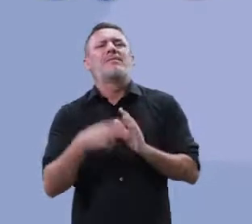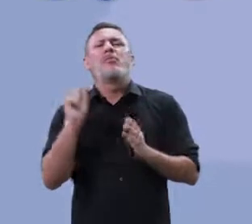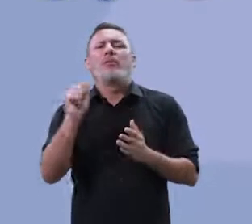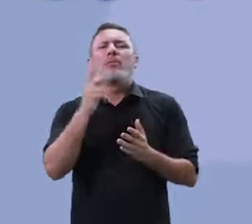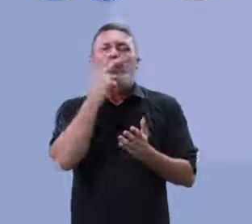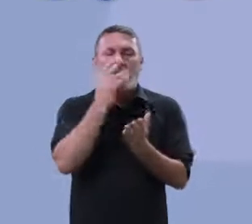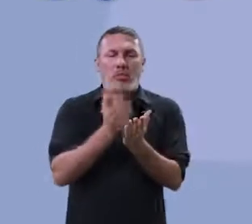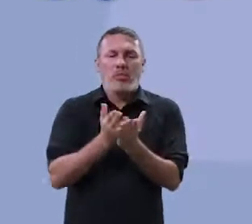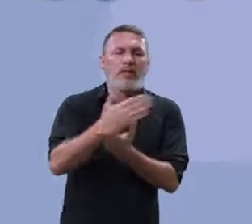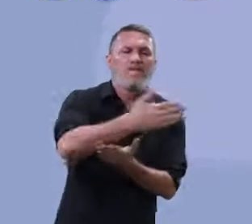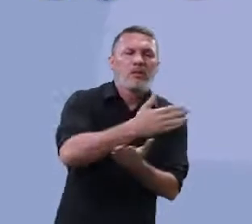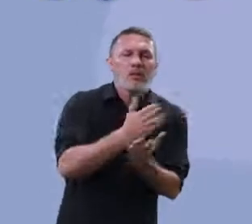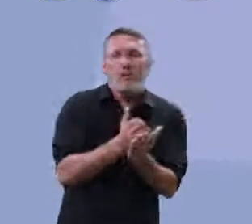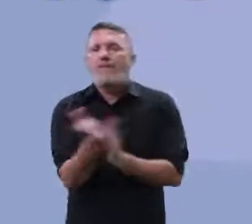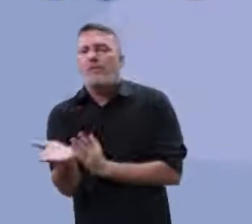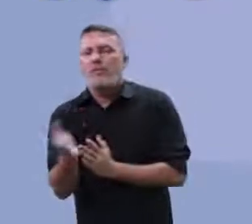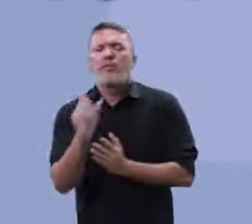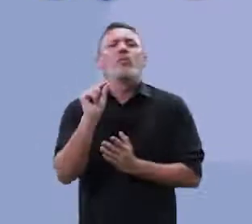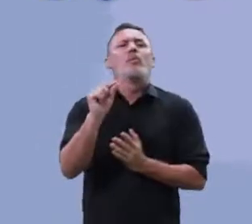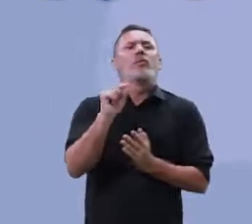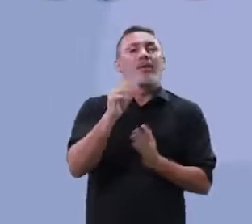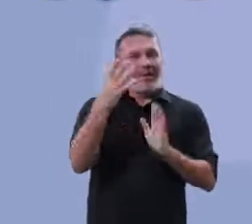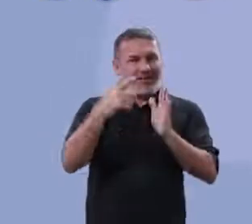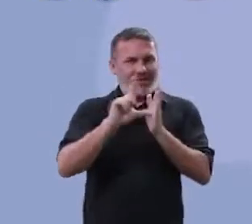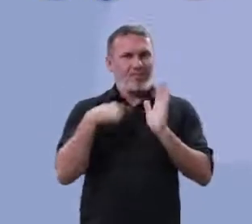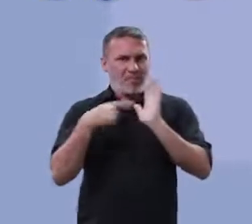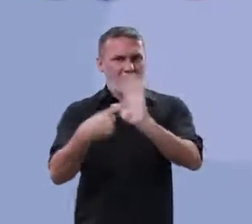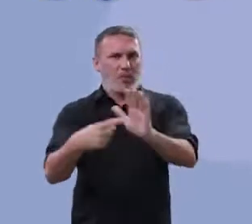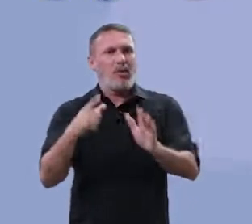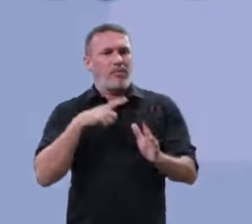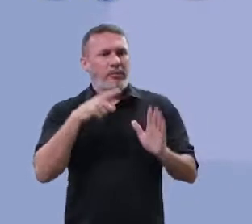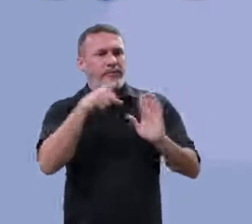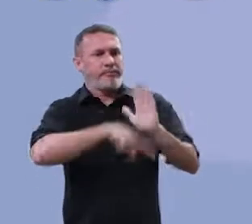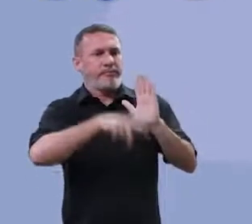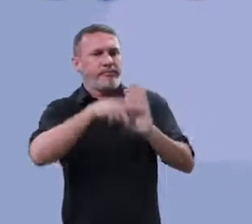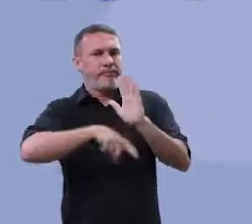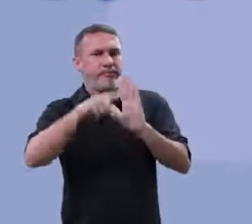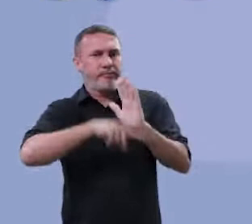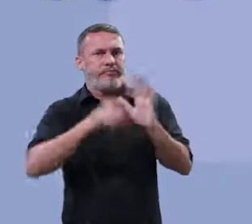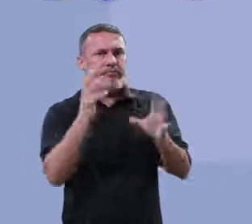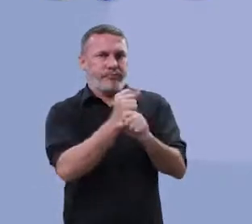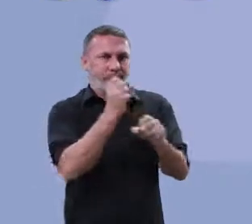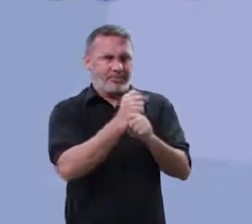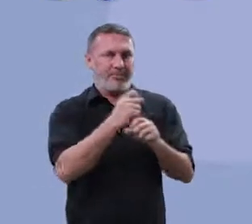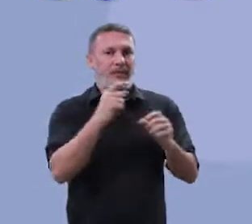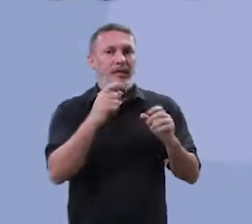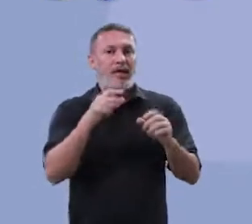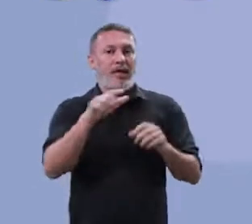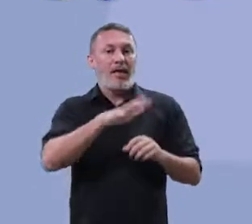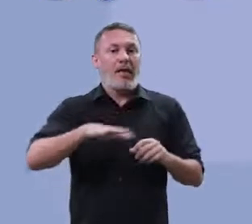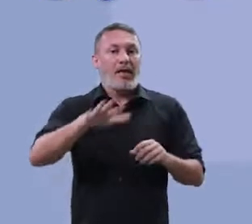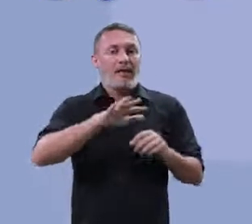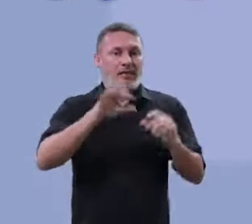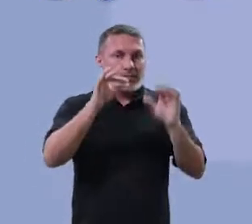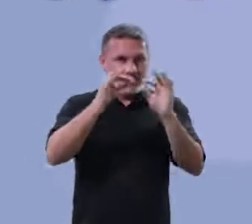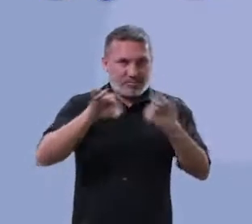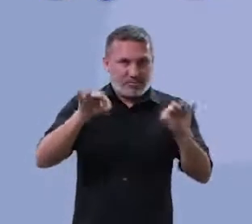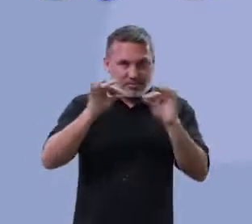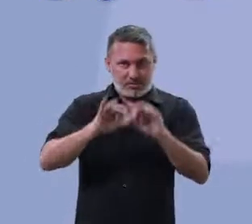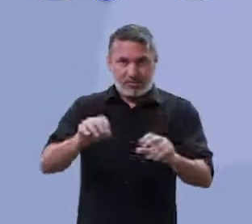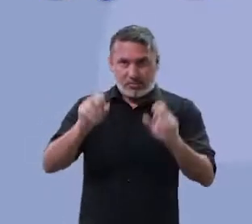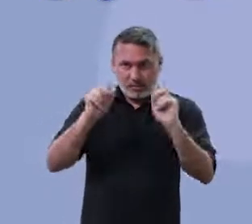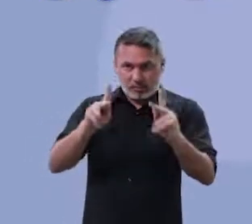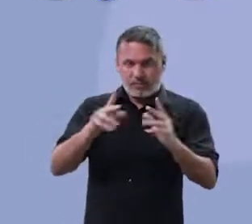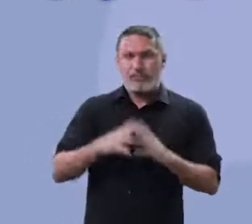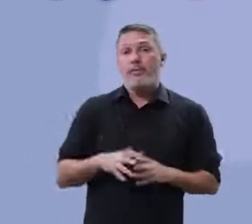desvio? Mostrei pra vocês algumas penalizações que você pode sofrer de acordo com os seus erros da parte sintática. Vou